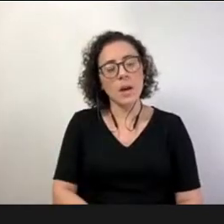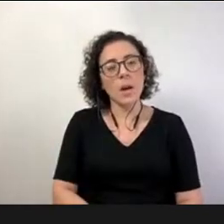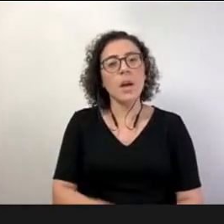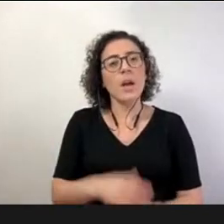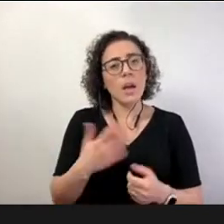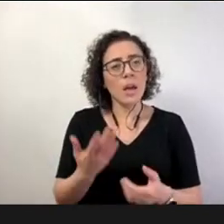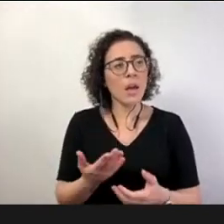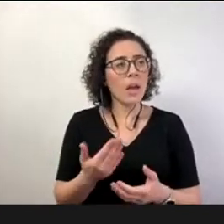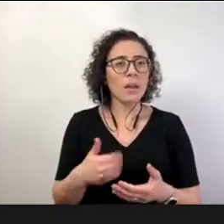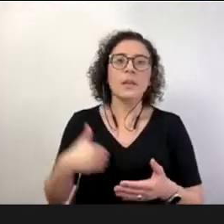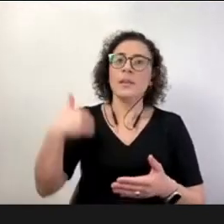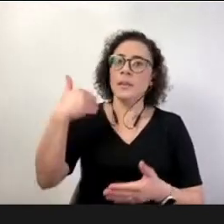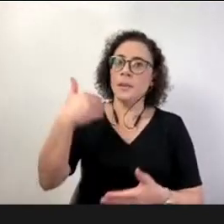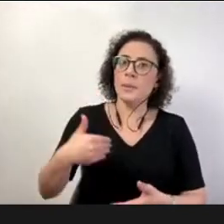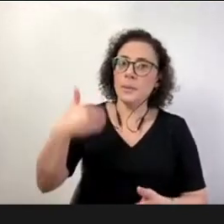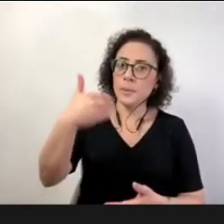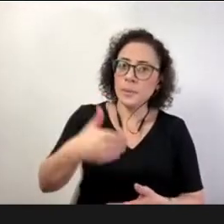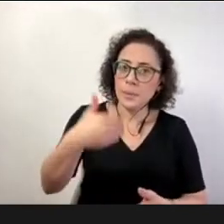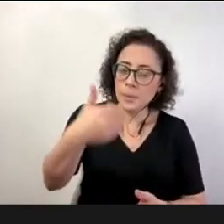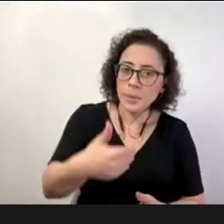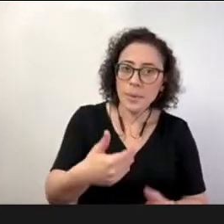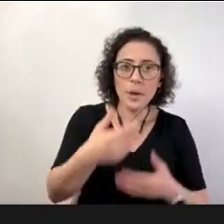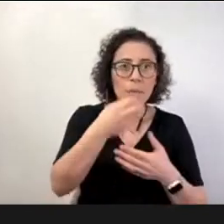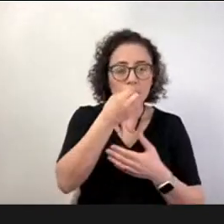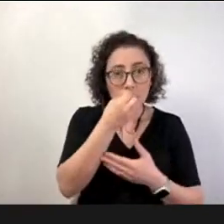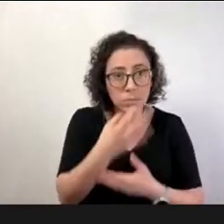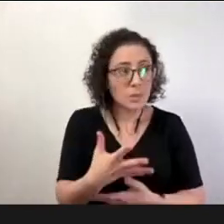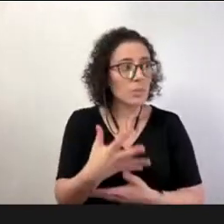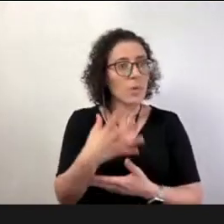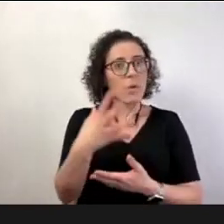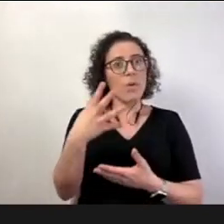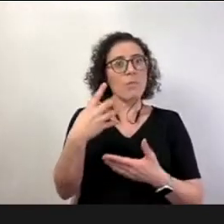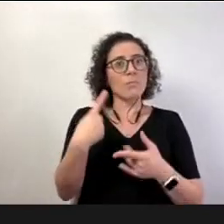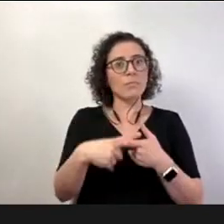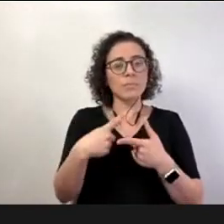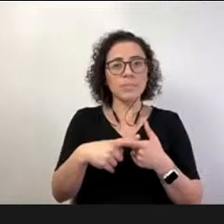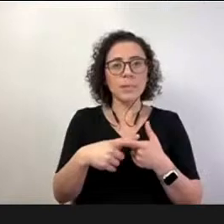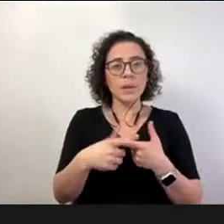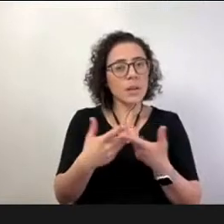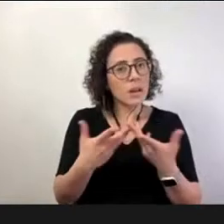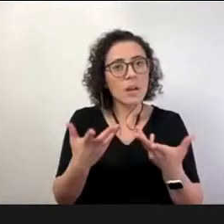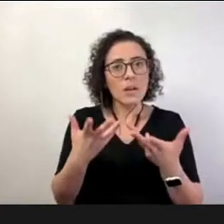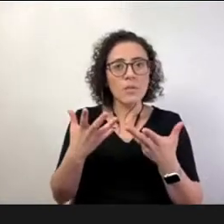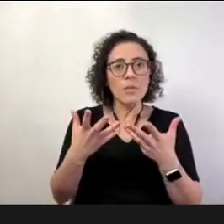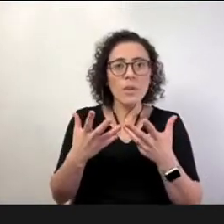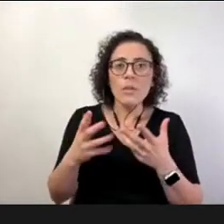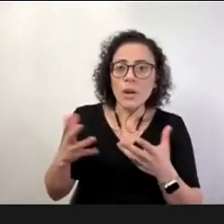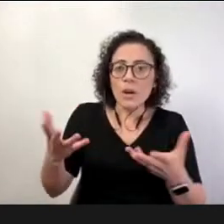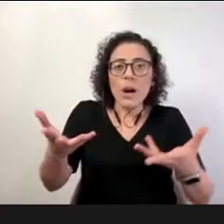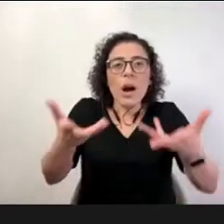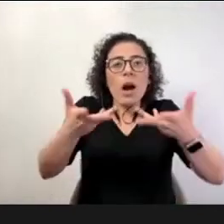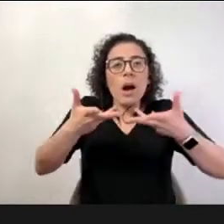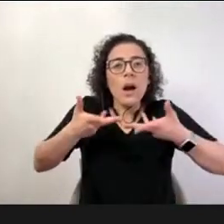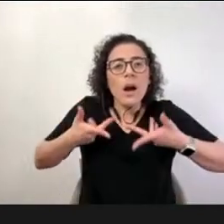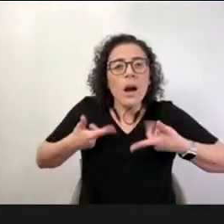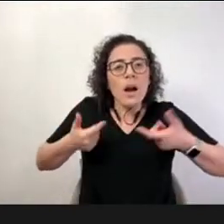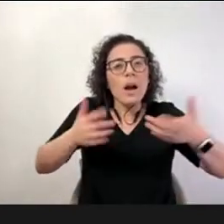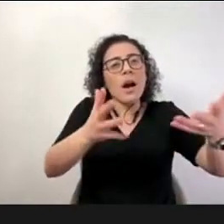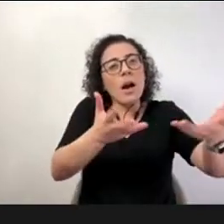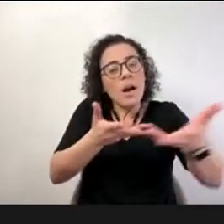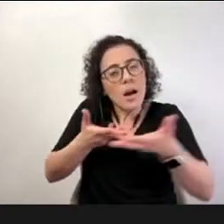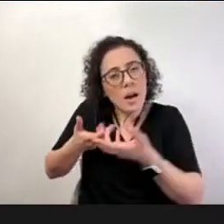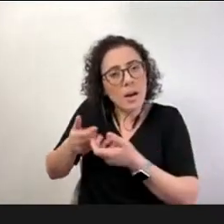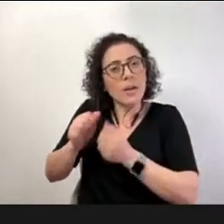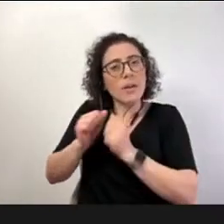sido uma jornada muito rica né a gente se permitir esse fazer educacional que acolhe que afeta e que ao mesmo tempo